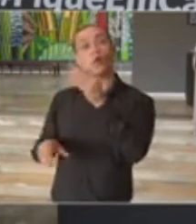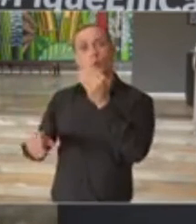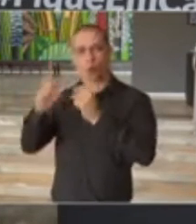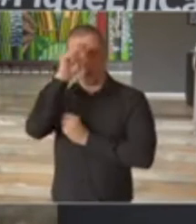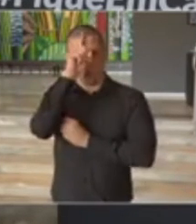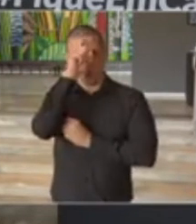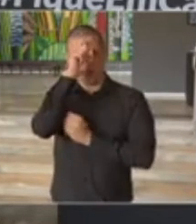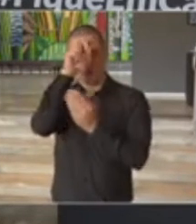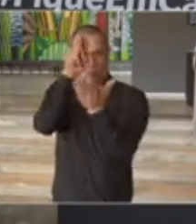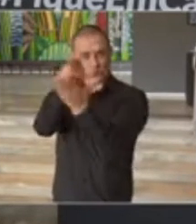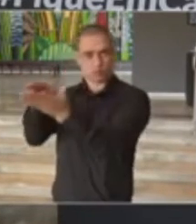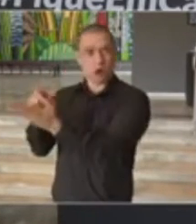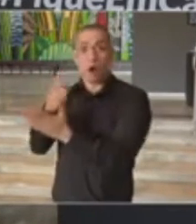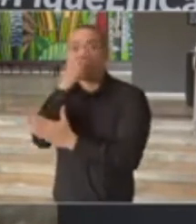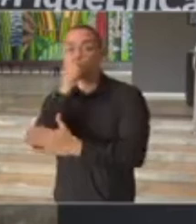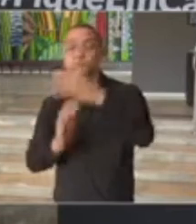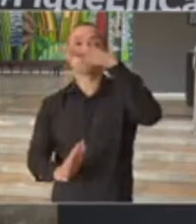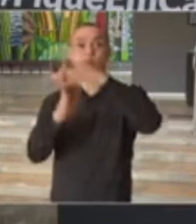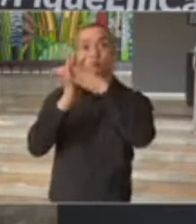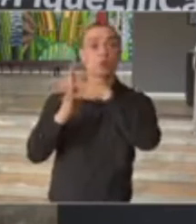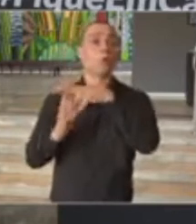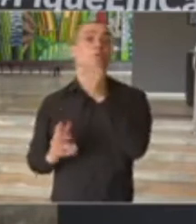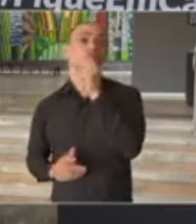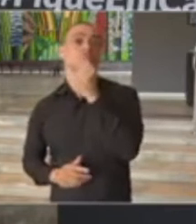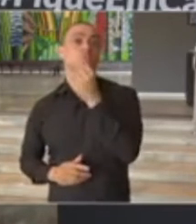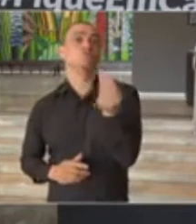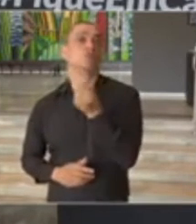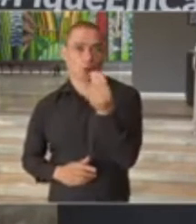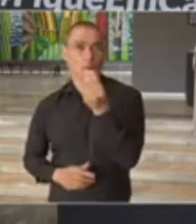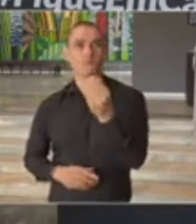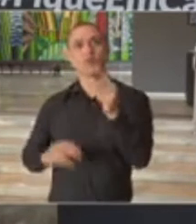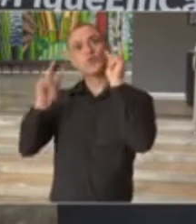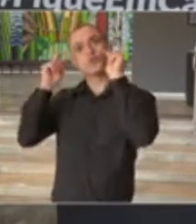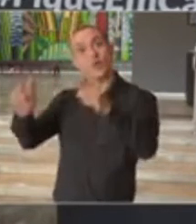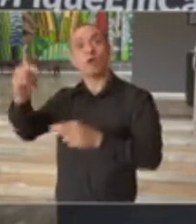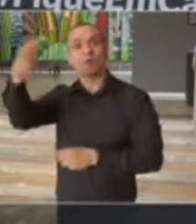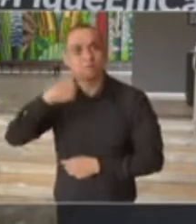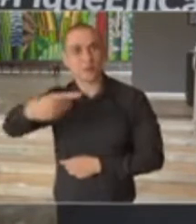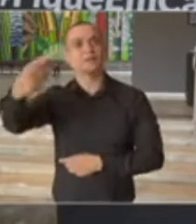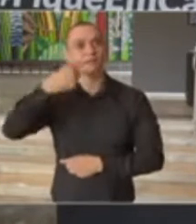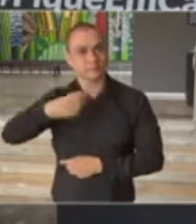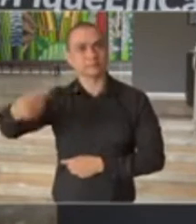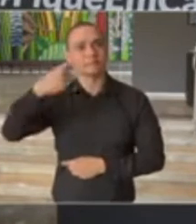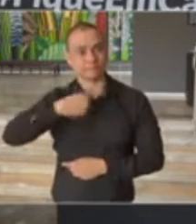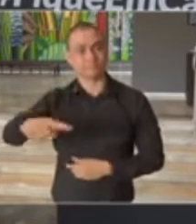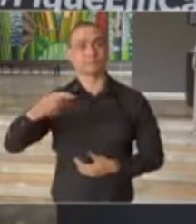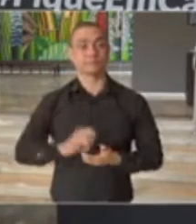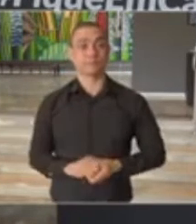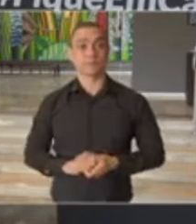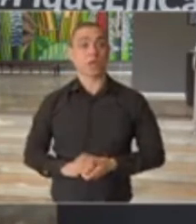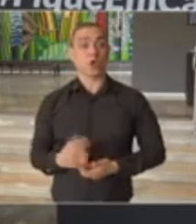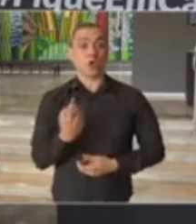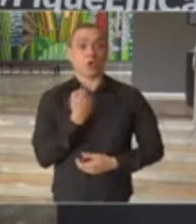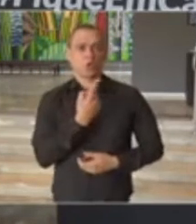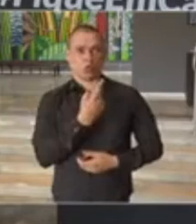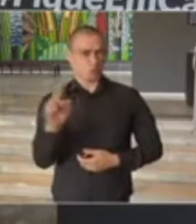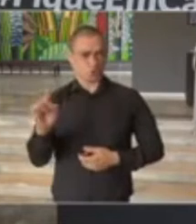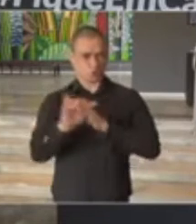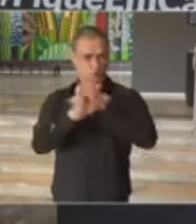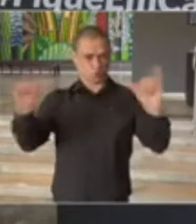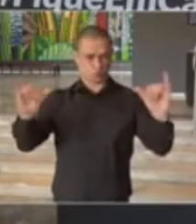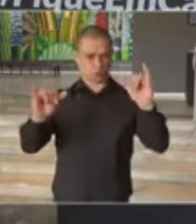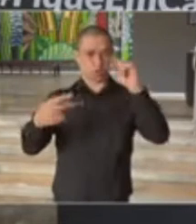capacidade instalada e ocupação dos nossos leitos de UTI COVID. Por último, dois pontos